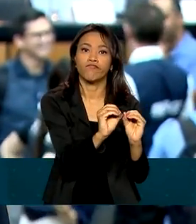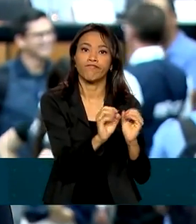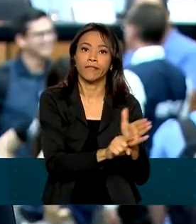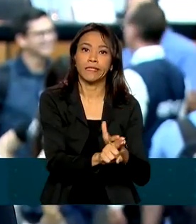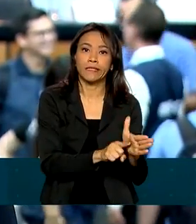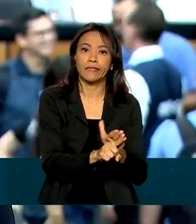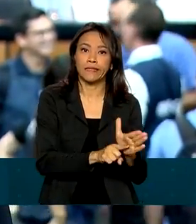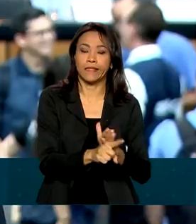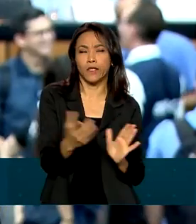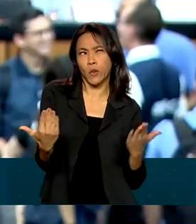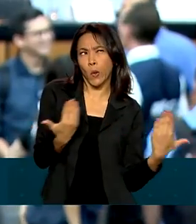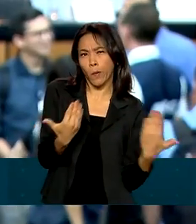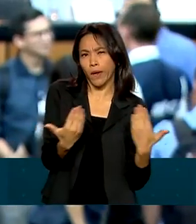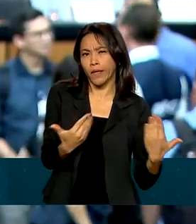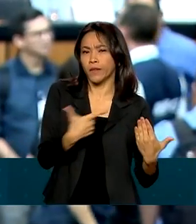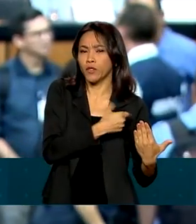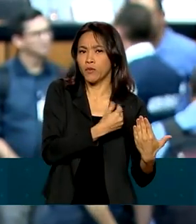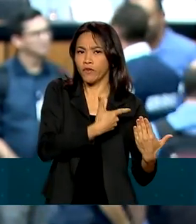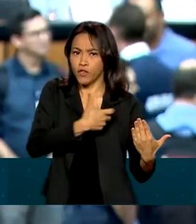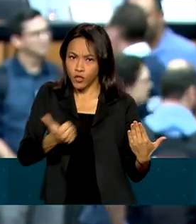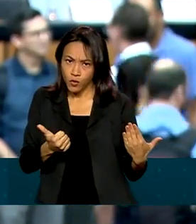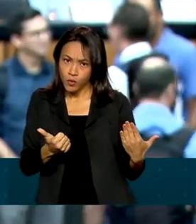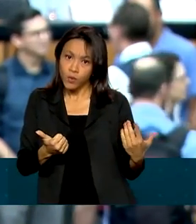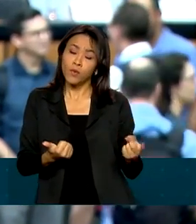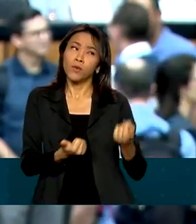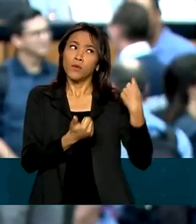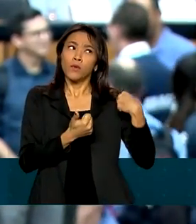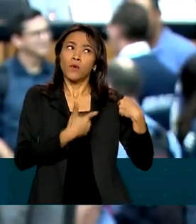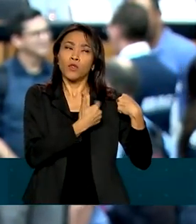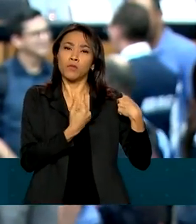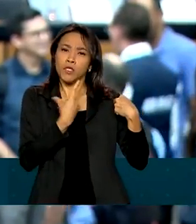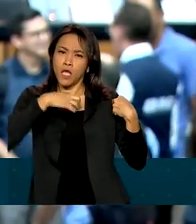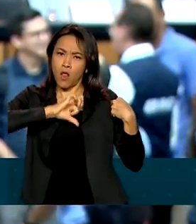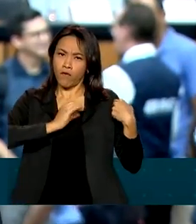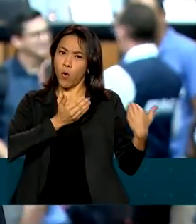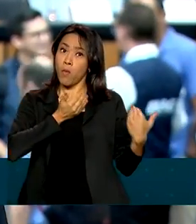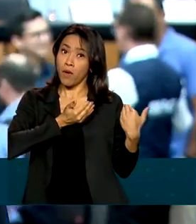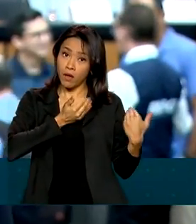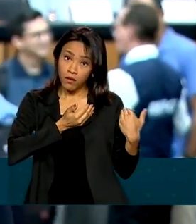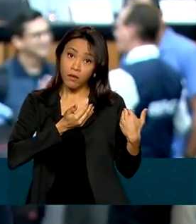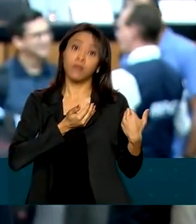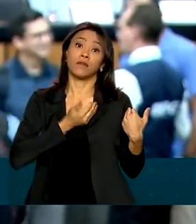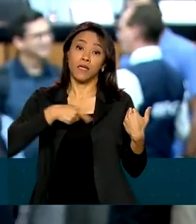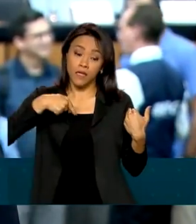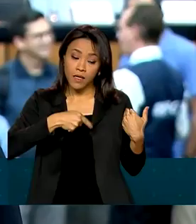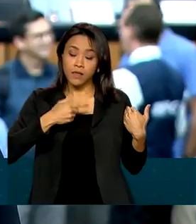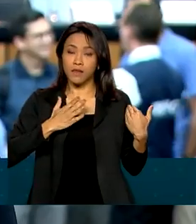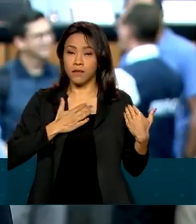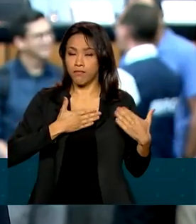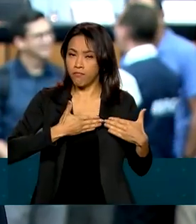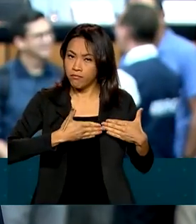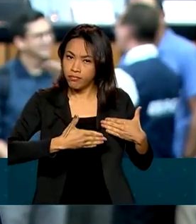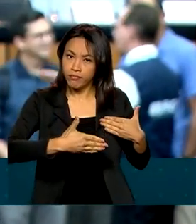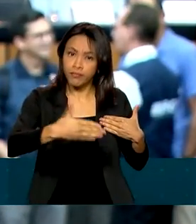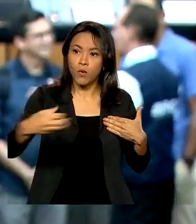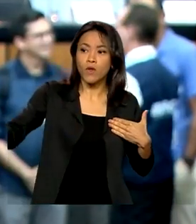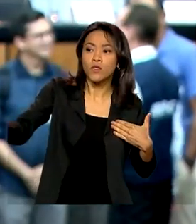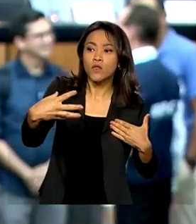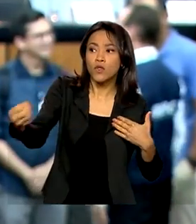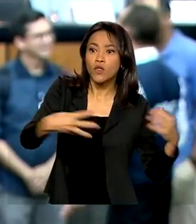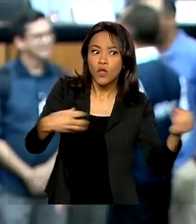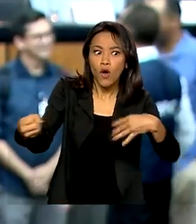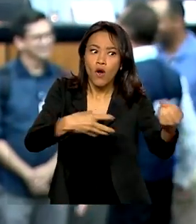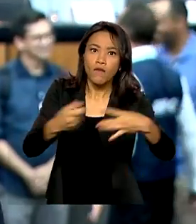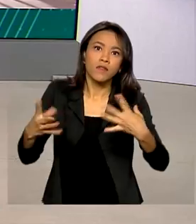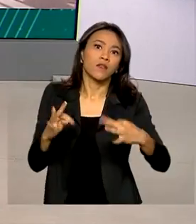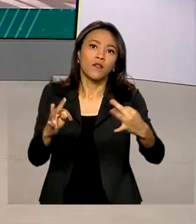Eu estou comparando 2021 com anos de 2019 e nesse processo, principalmente nas novas tecnologias, muitas coisas